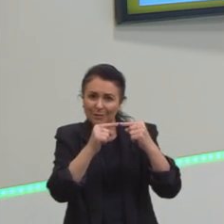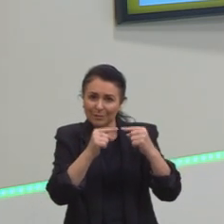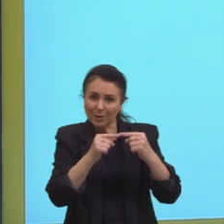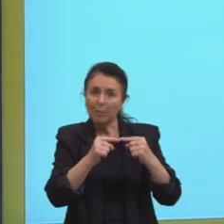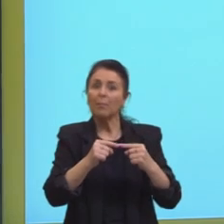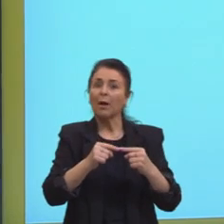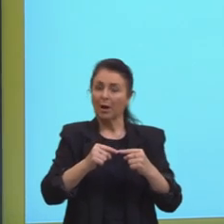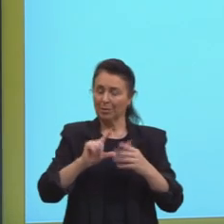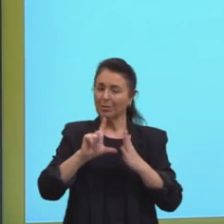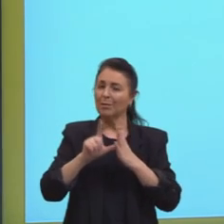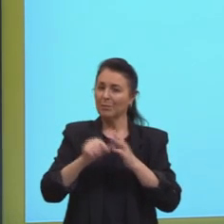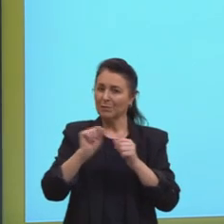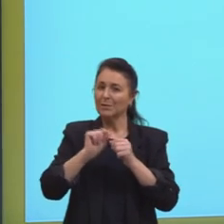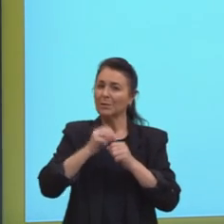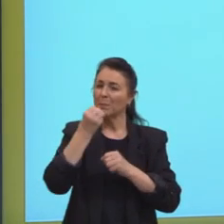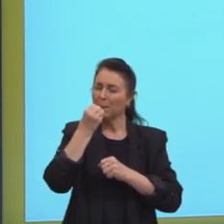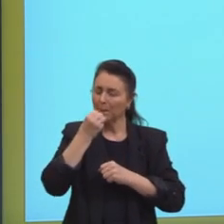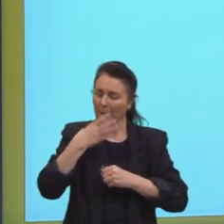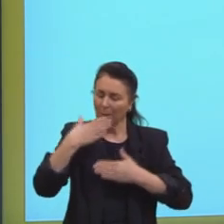desempenho então na prova.